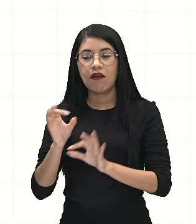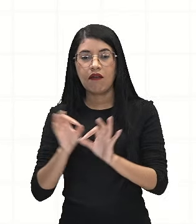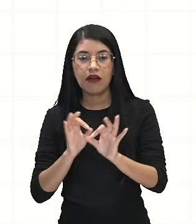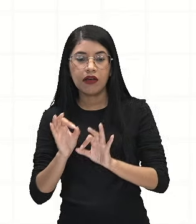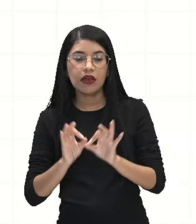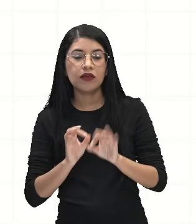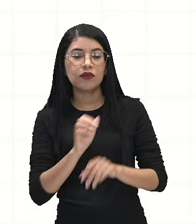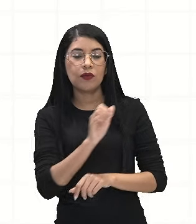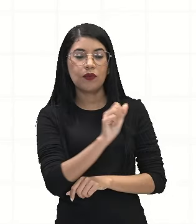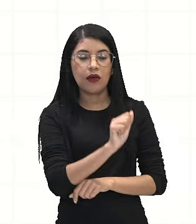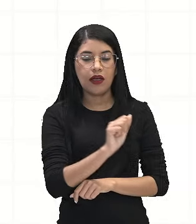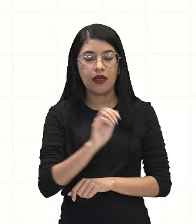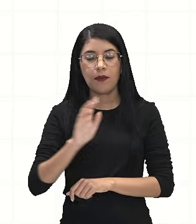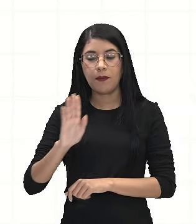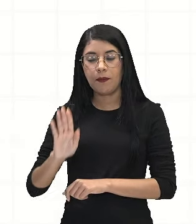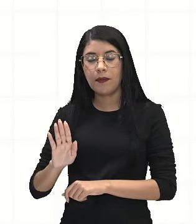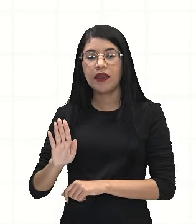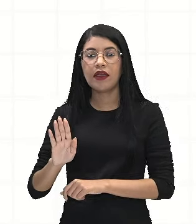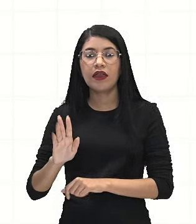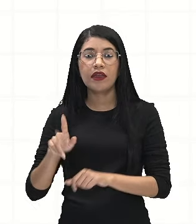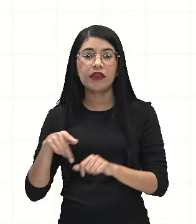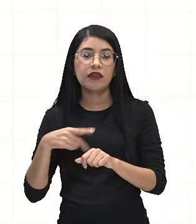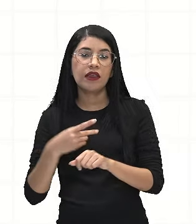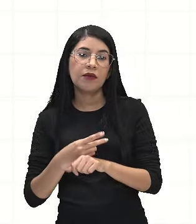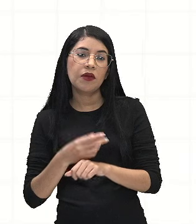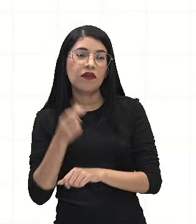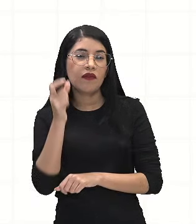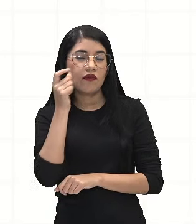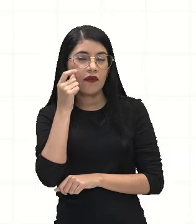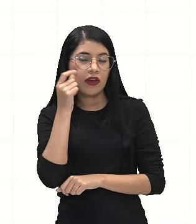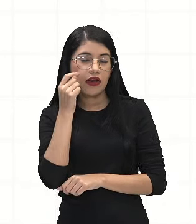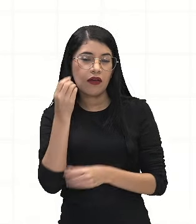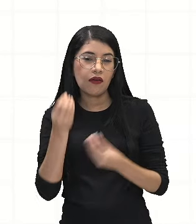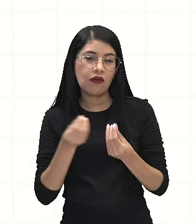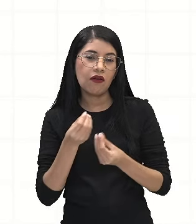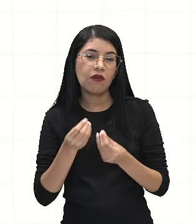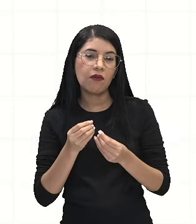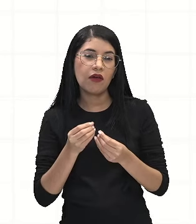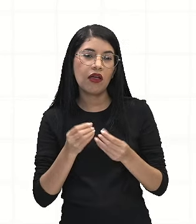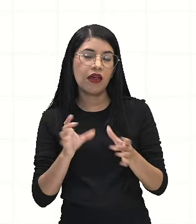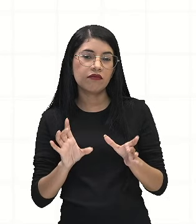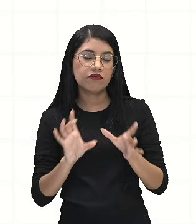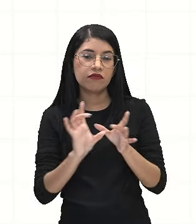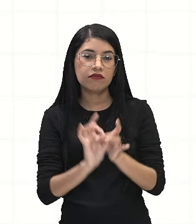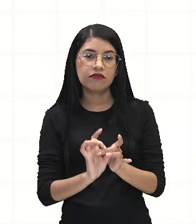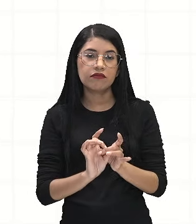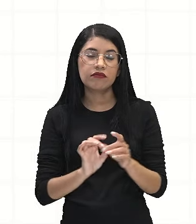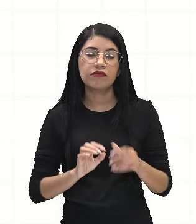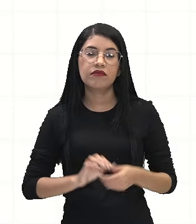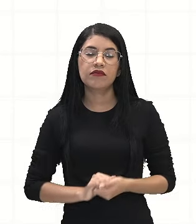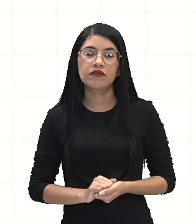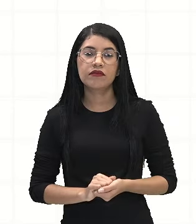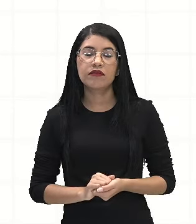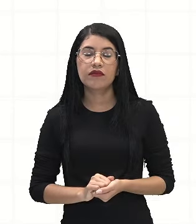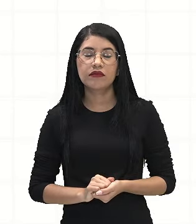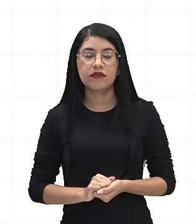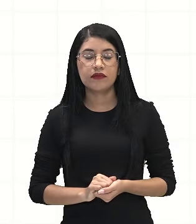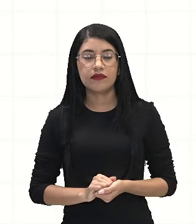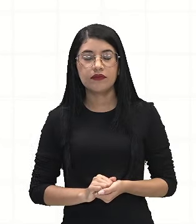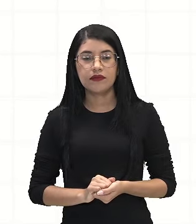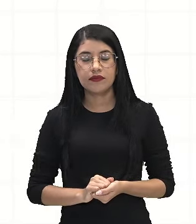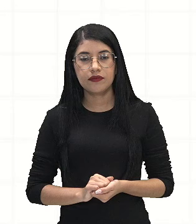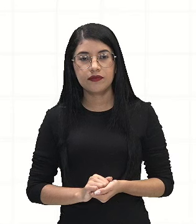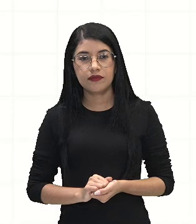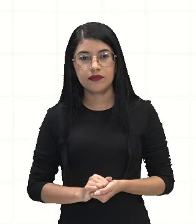A, construindo o evento B e verificando qual é a interseção entre eles. Agora, vamos